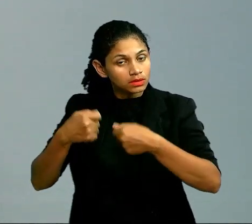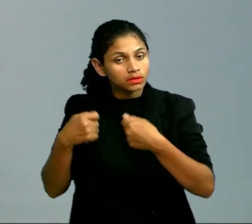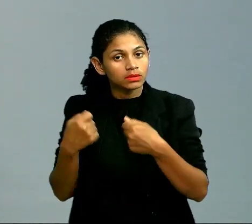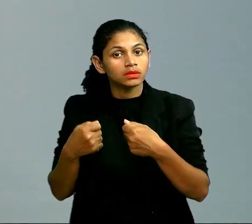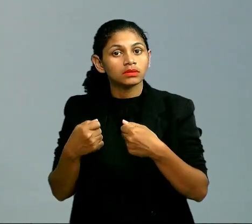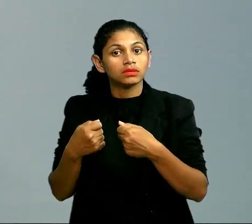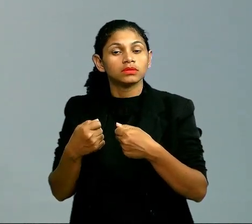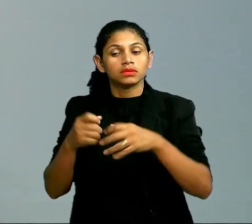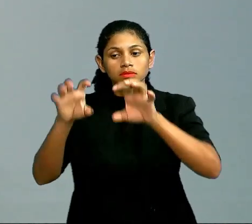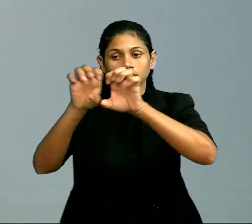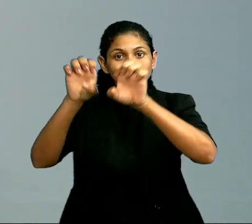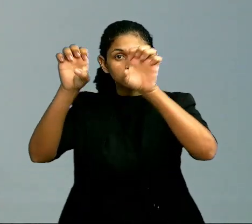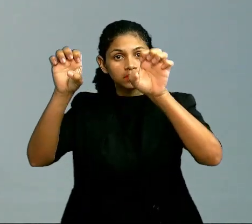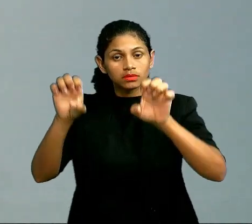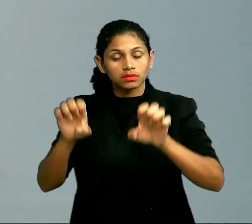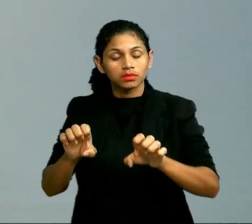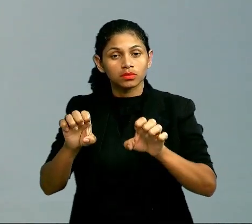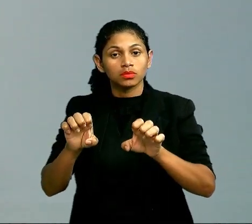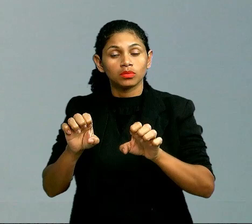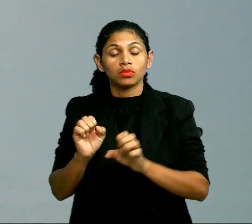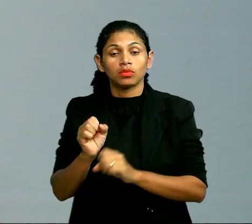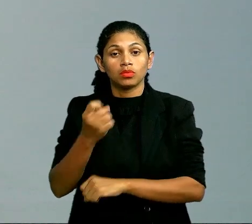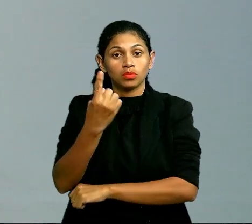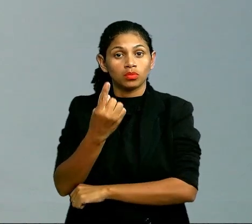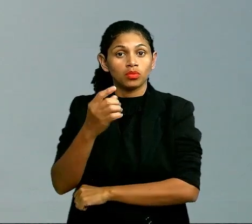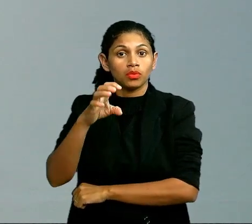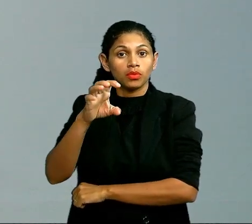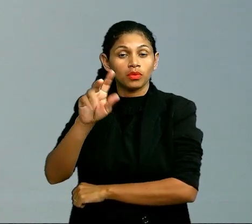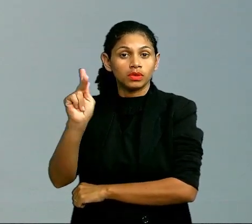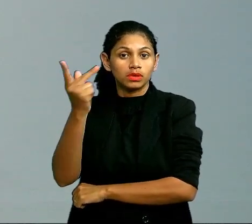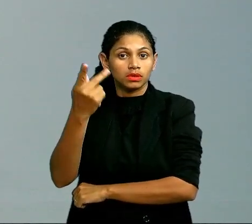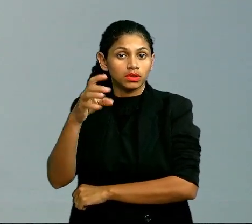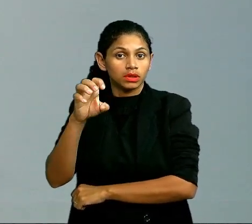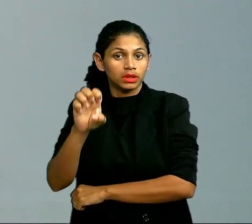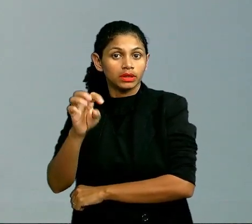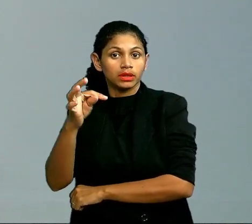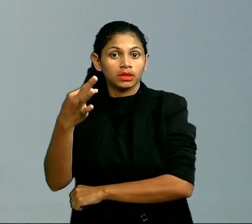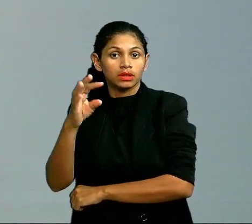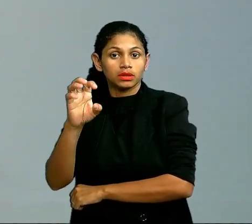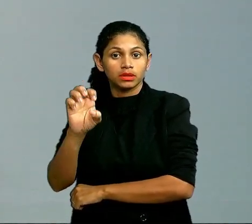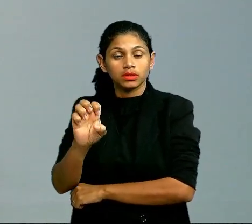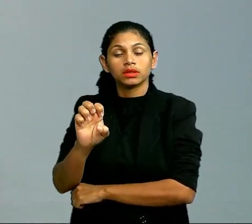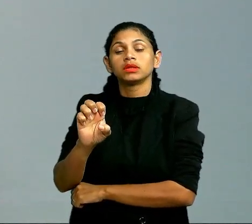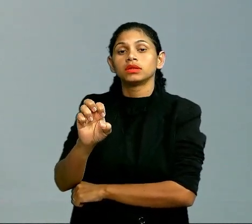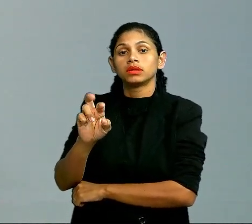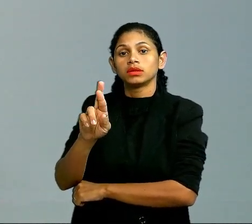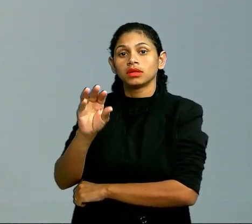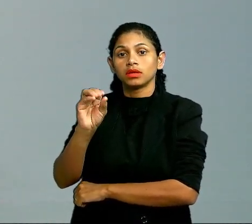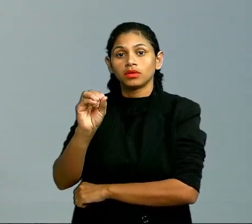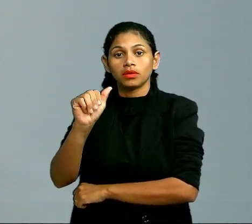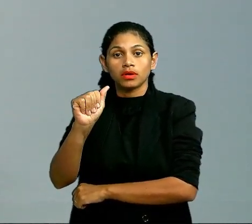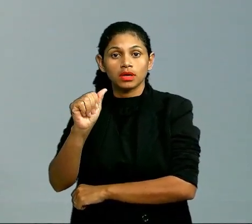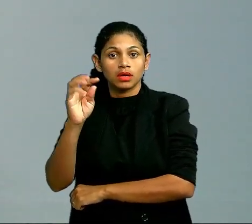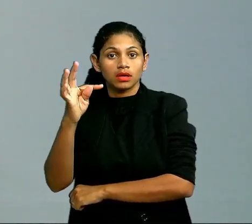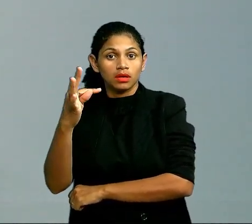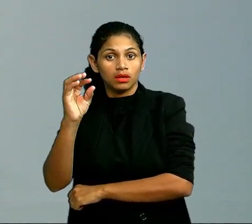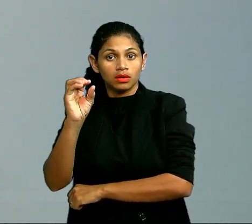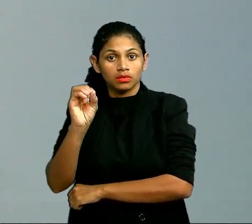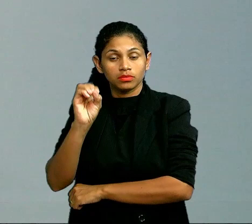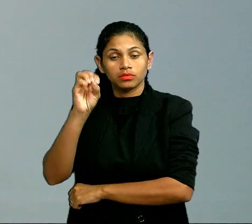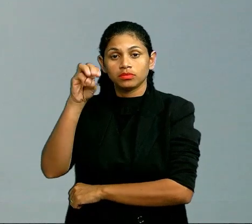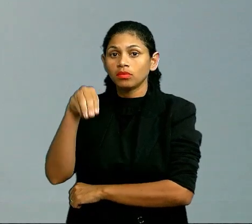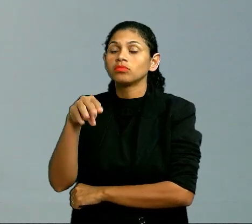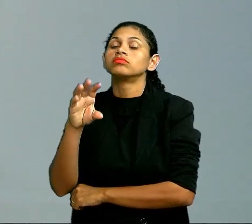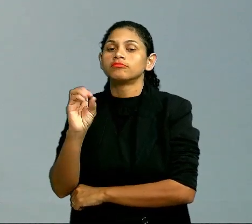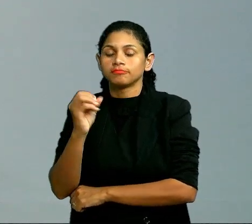estrutura um heteroátomo. E um heteroátomo são átomos diferentes de carbono e hidrogênio. Lembrando que, quando se fala